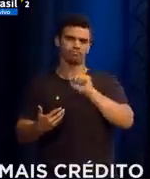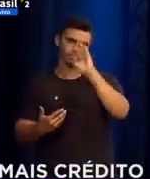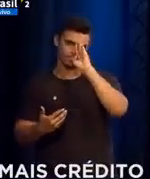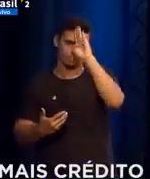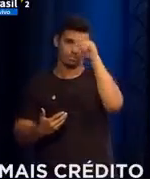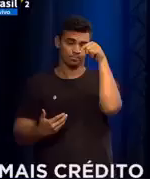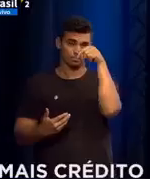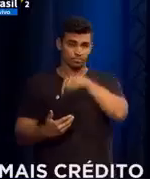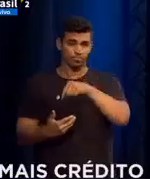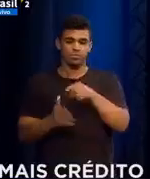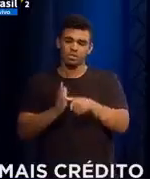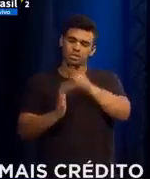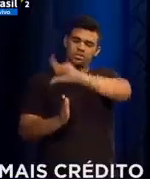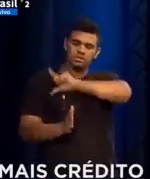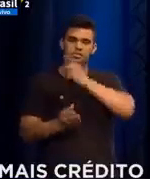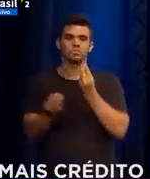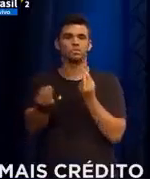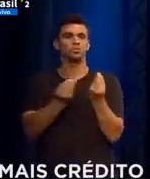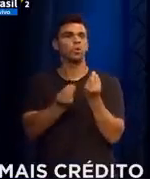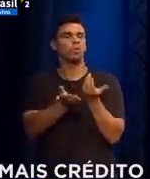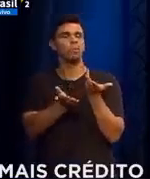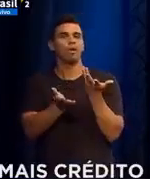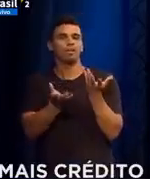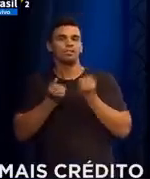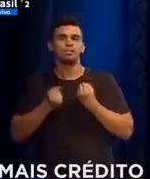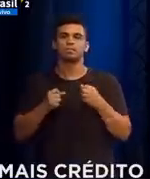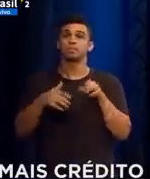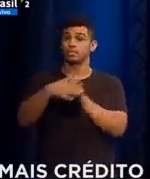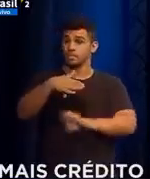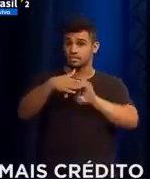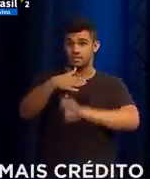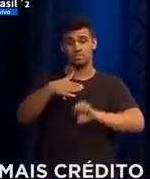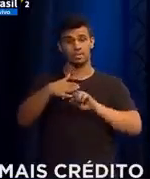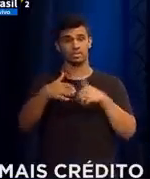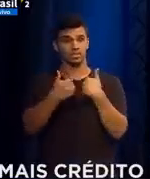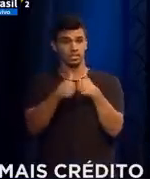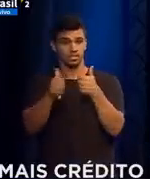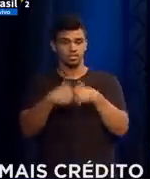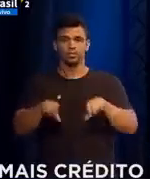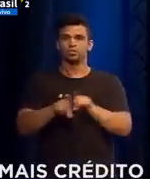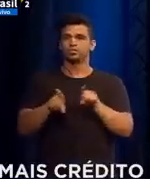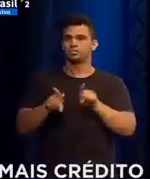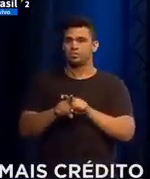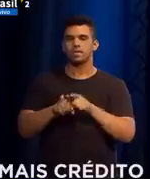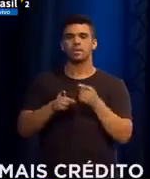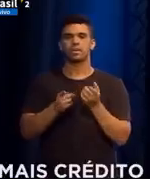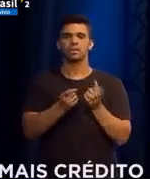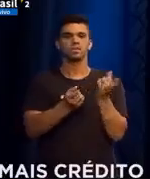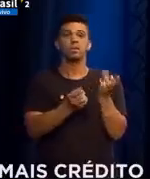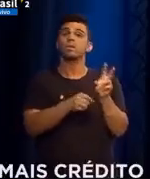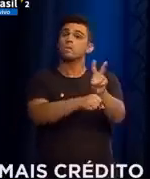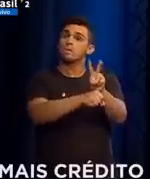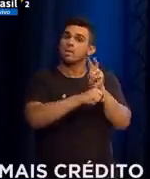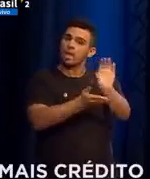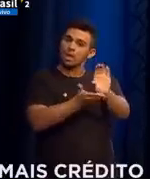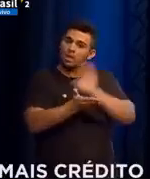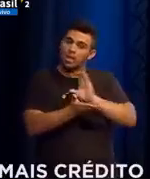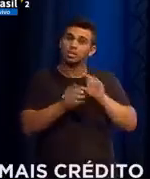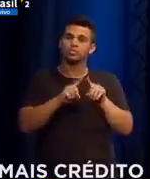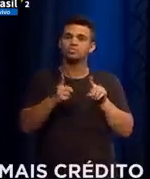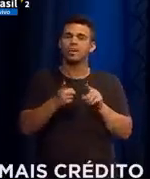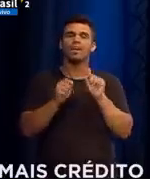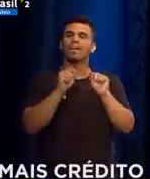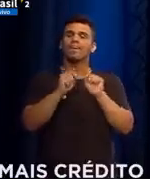de antecipação de recebíveis, em que as empresas de transporte tomam crédito, mas o beneficiário é o caminhoneiro.